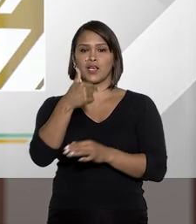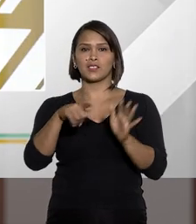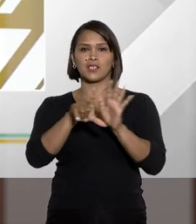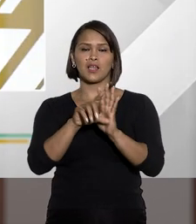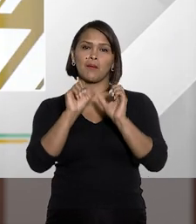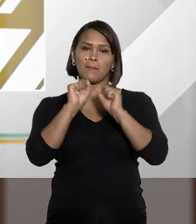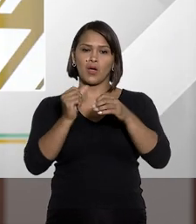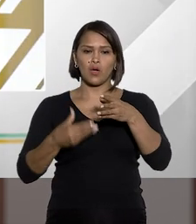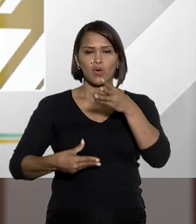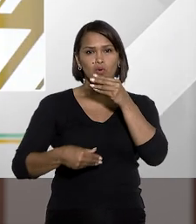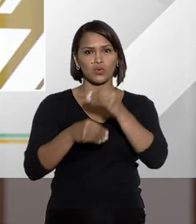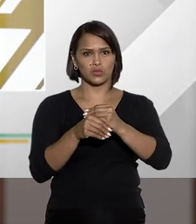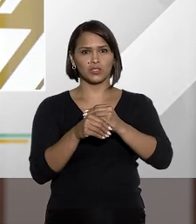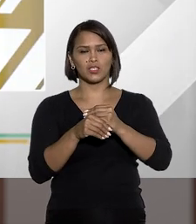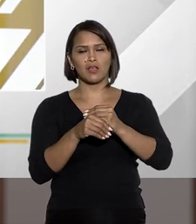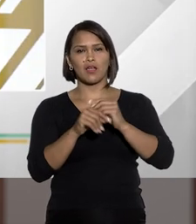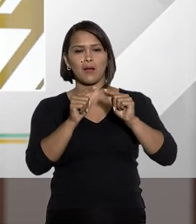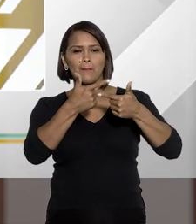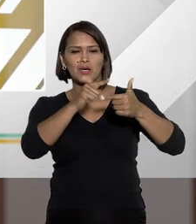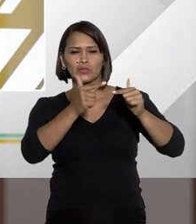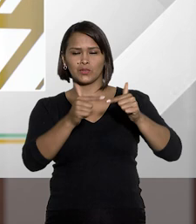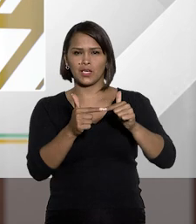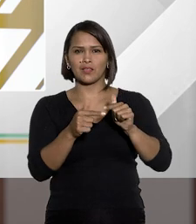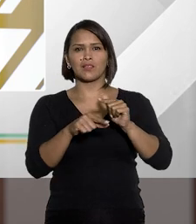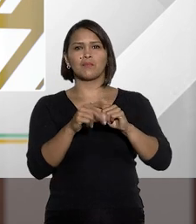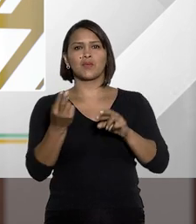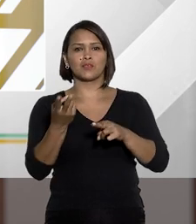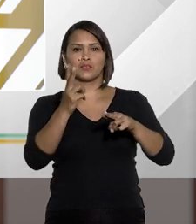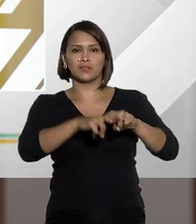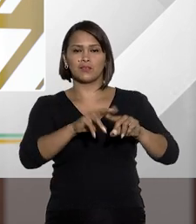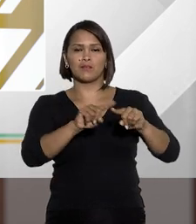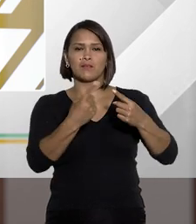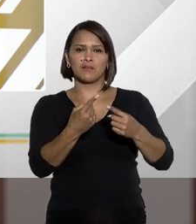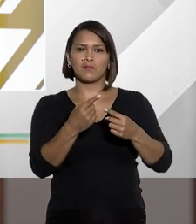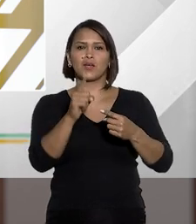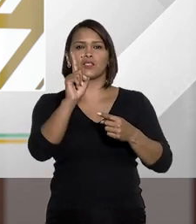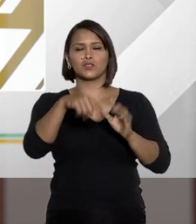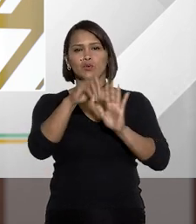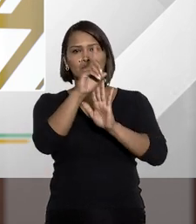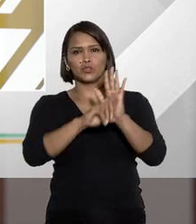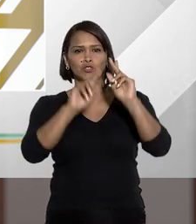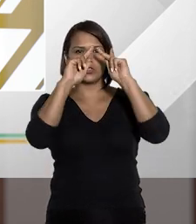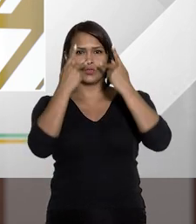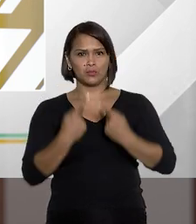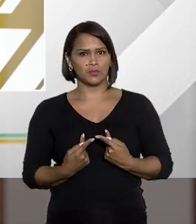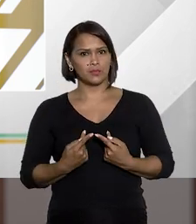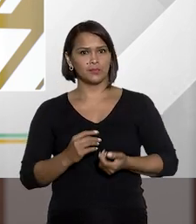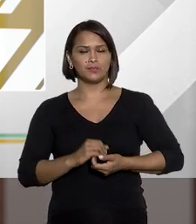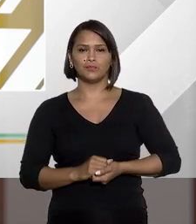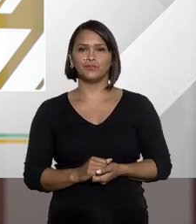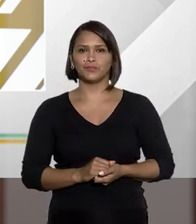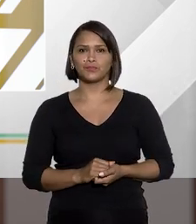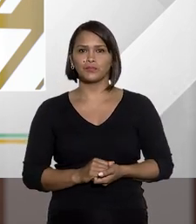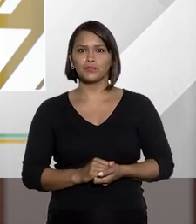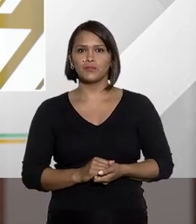dois, essa lei pode contribuir para dar um tratamento aos presidiários mais condizente com os direitos humanos?